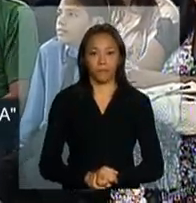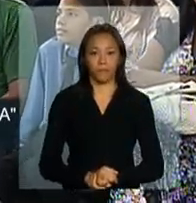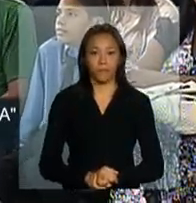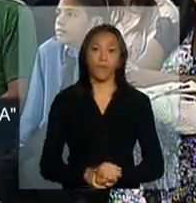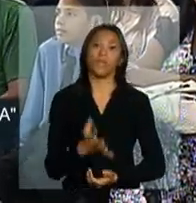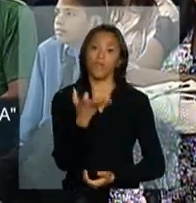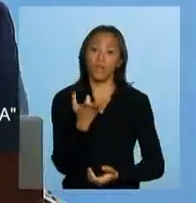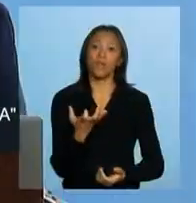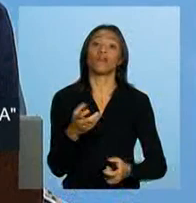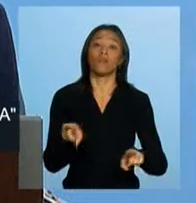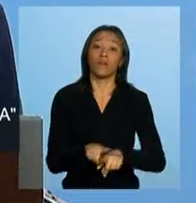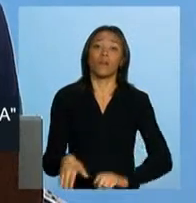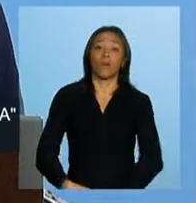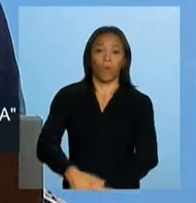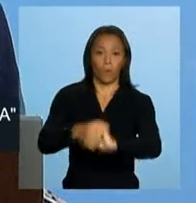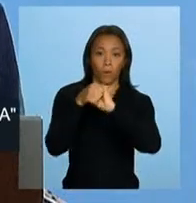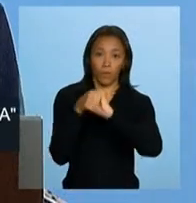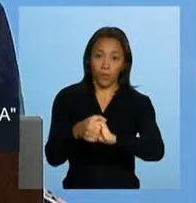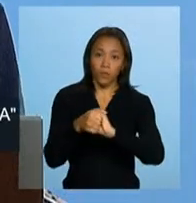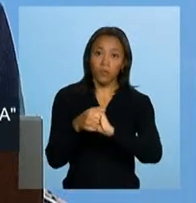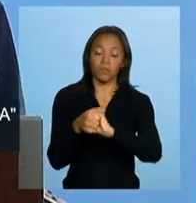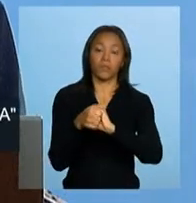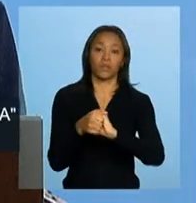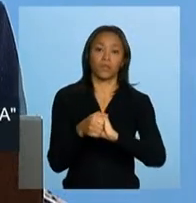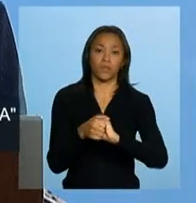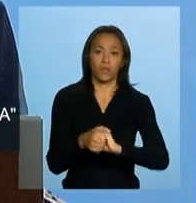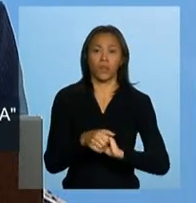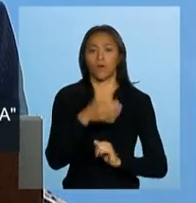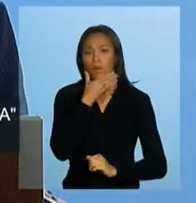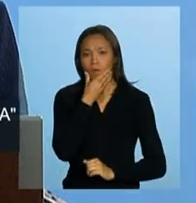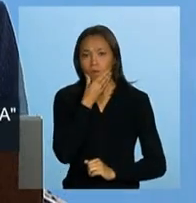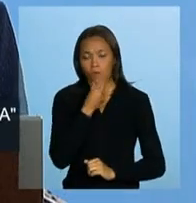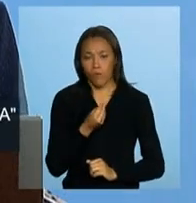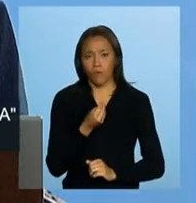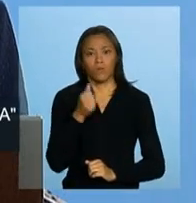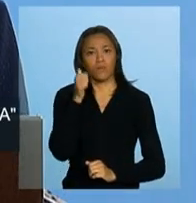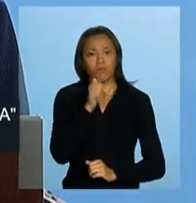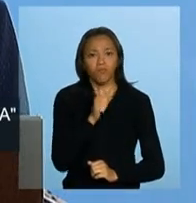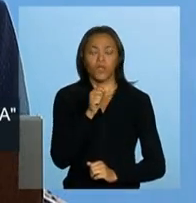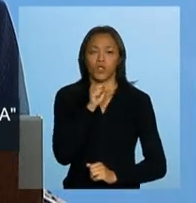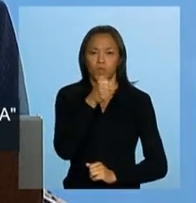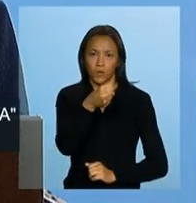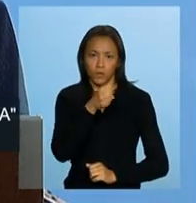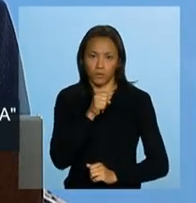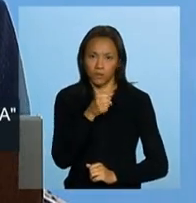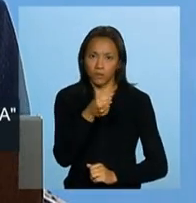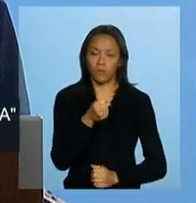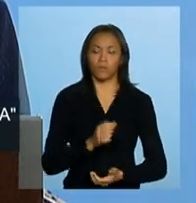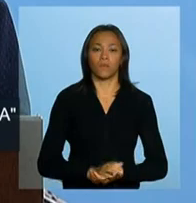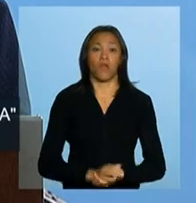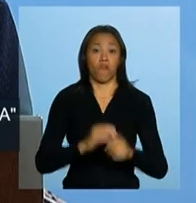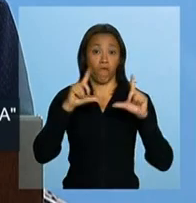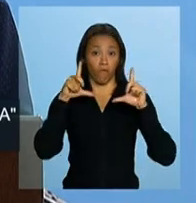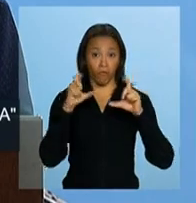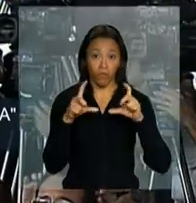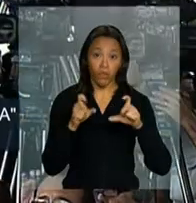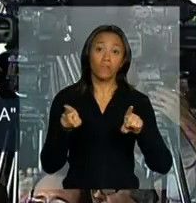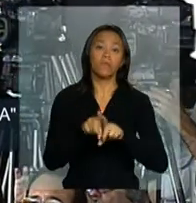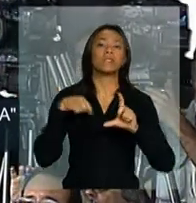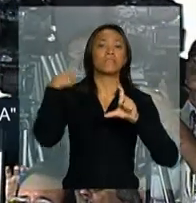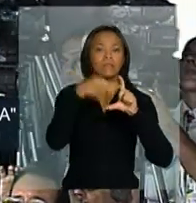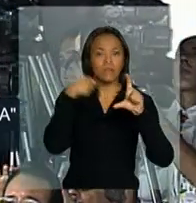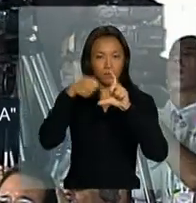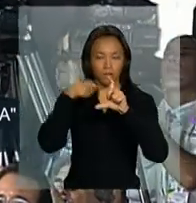Queria cumprimentar as senhoras e os senhores jornalistas, fotógrafos e